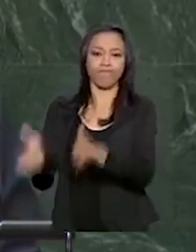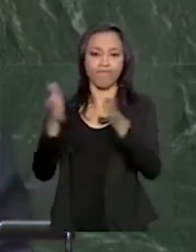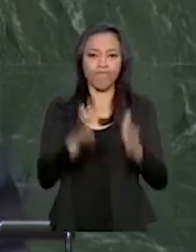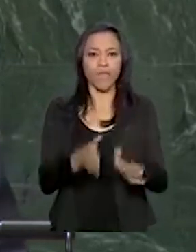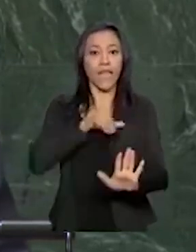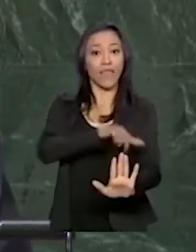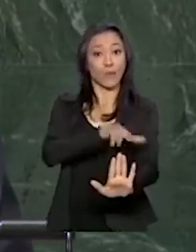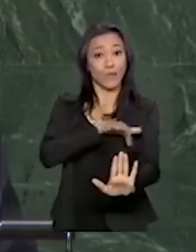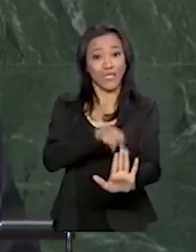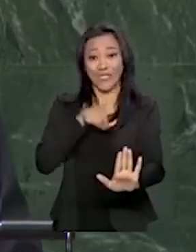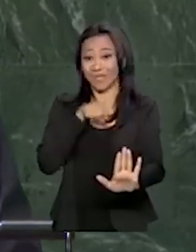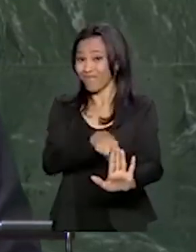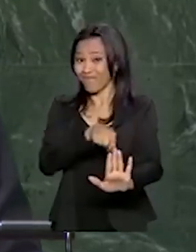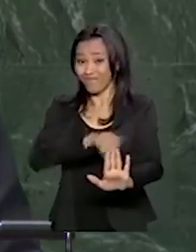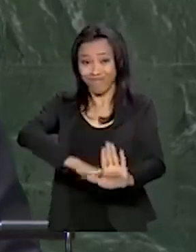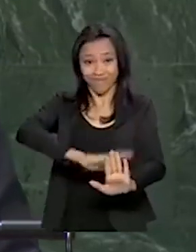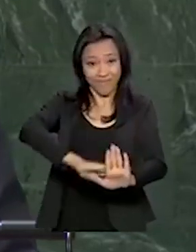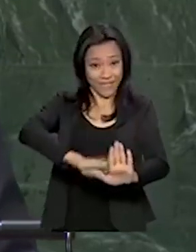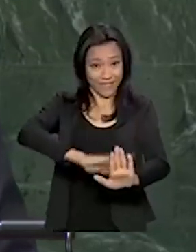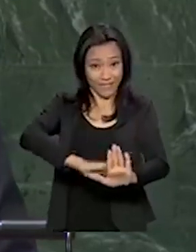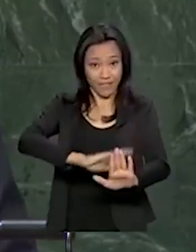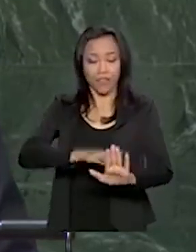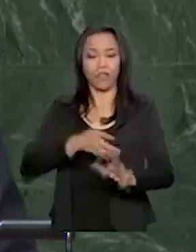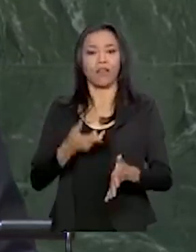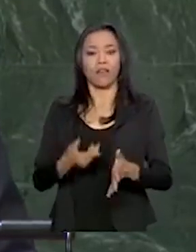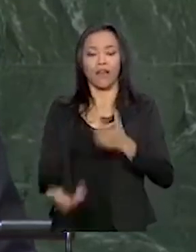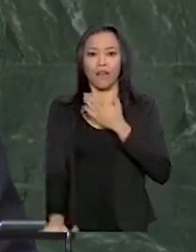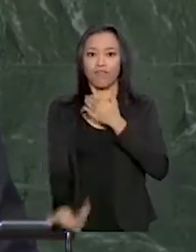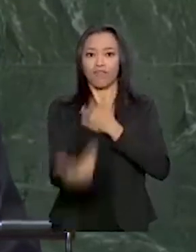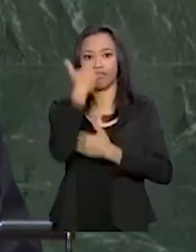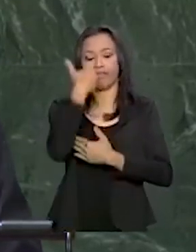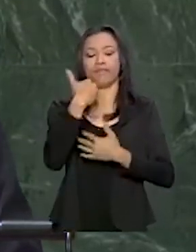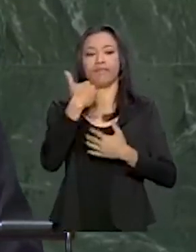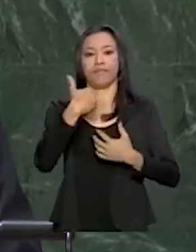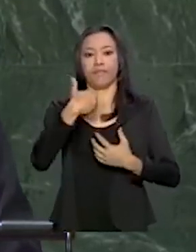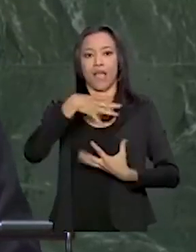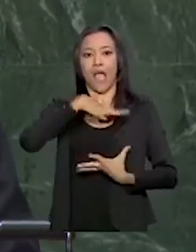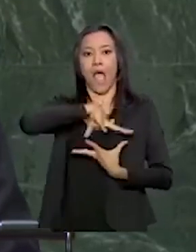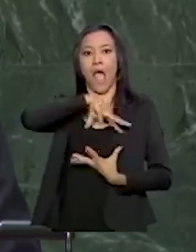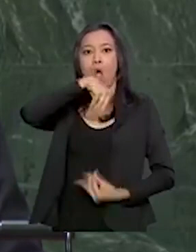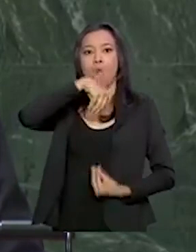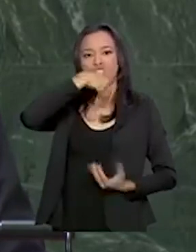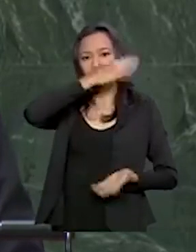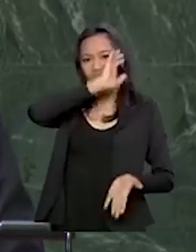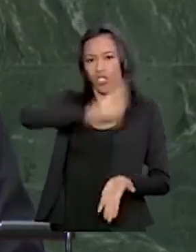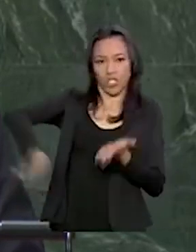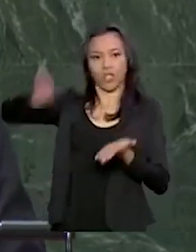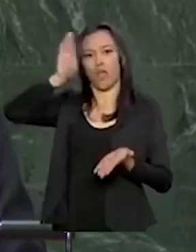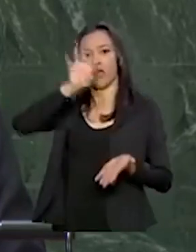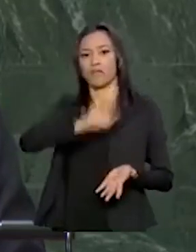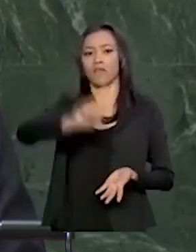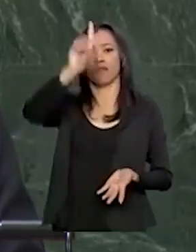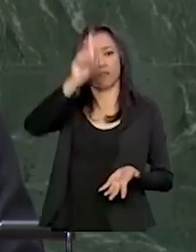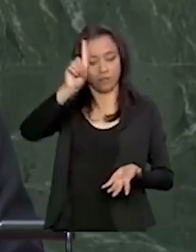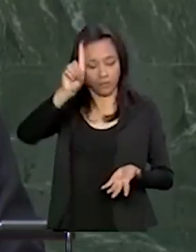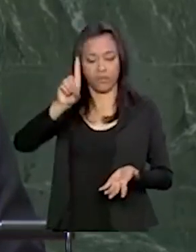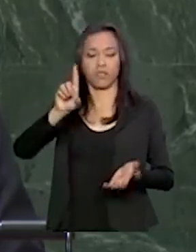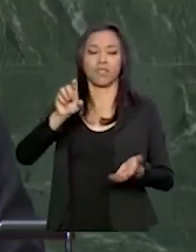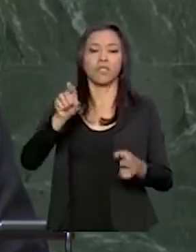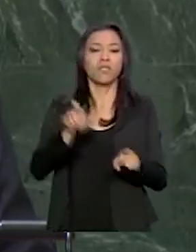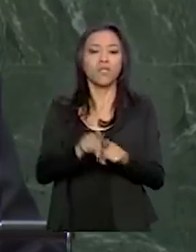ideologia invadiu a própria alma humana para dela expulsar Deus e a dignidade com que Ele